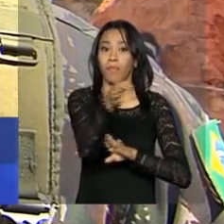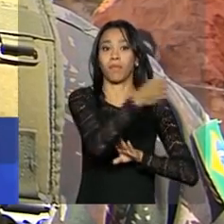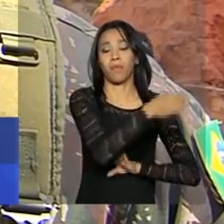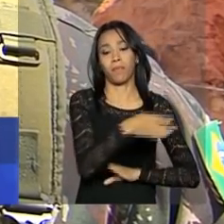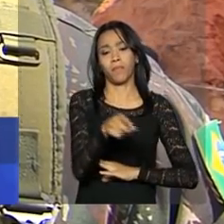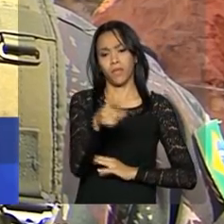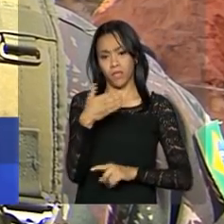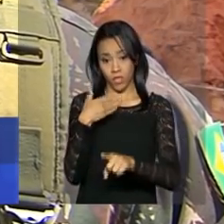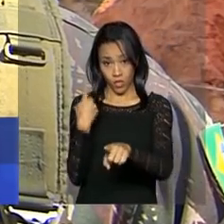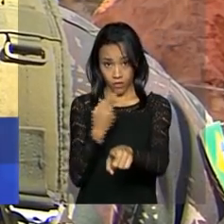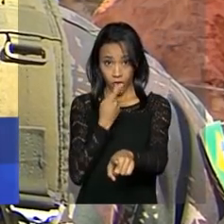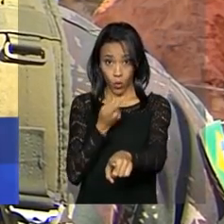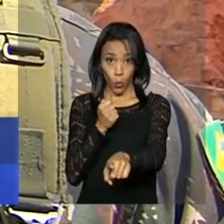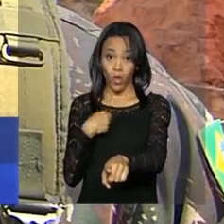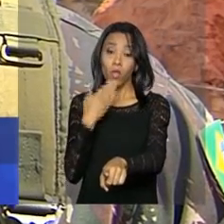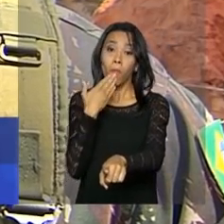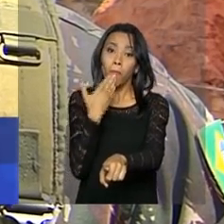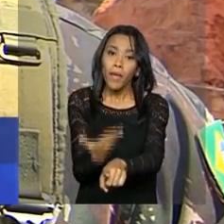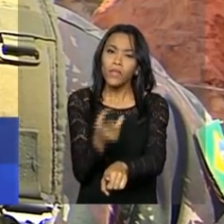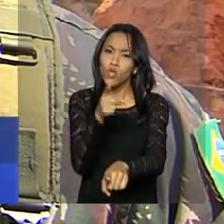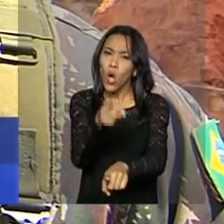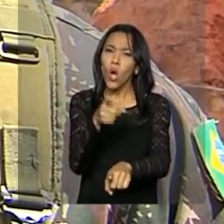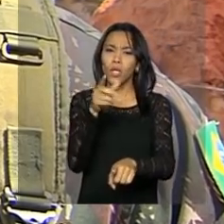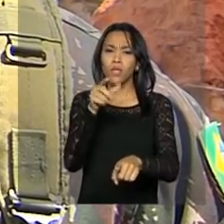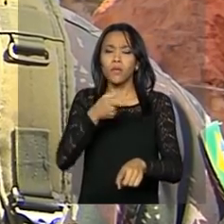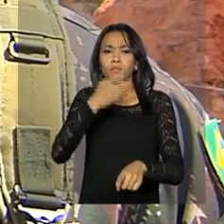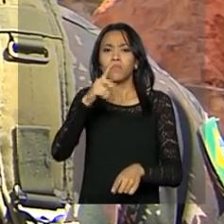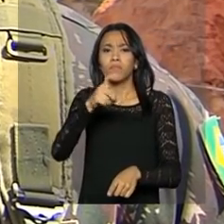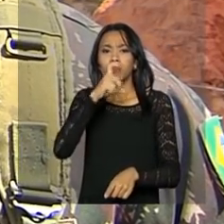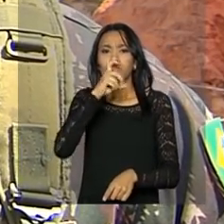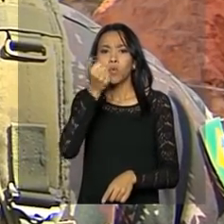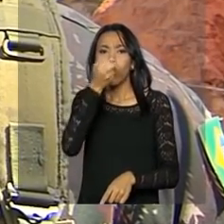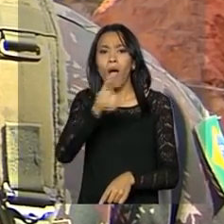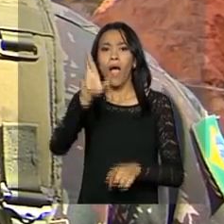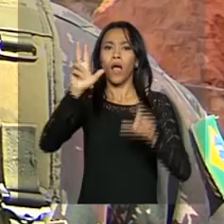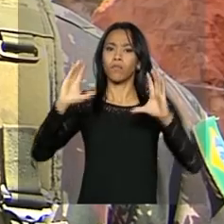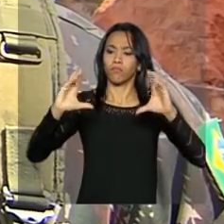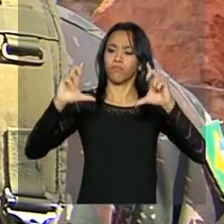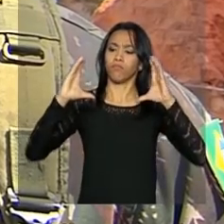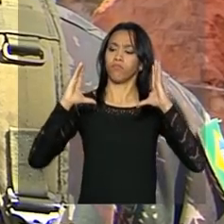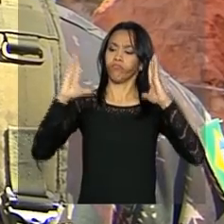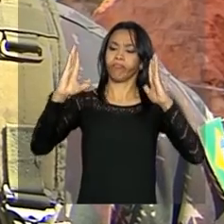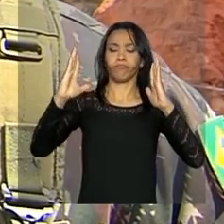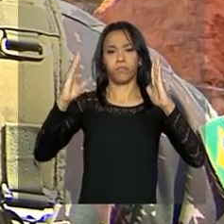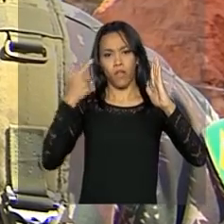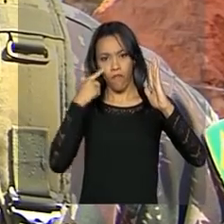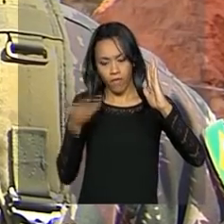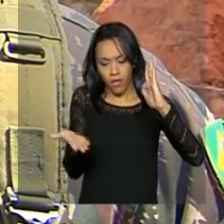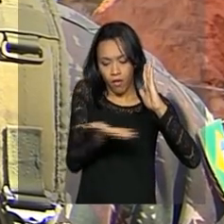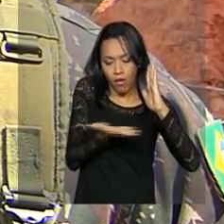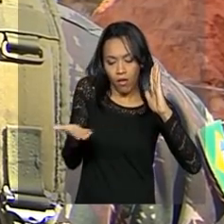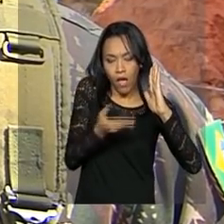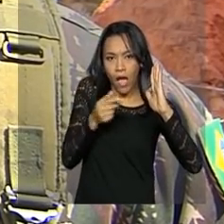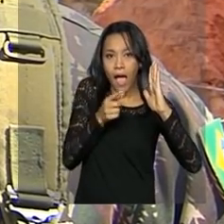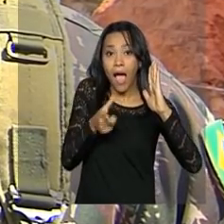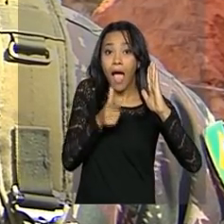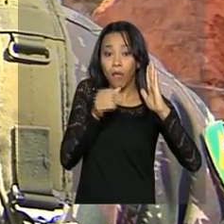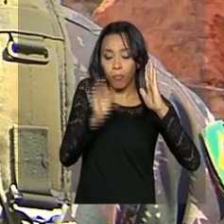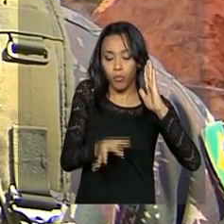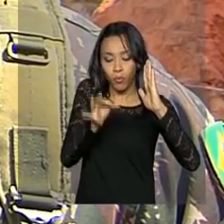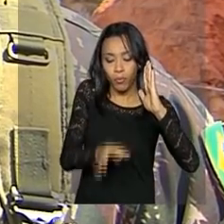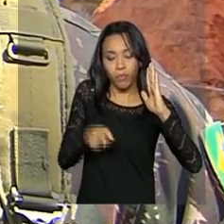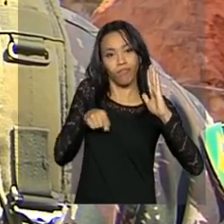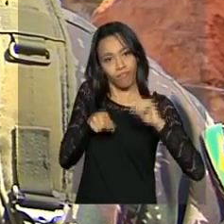bandeja do ar-condicionado, que verifique os ralos das casas, as calhas, as próprias